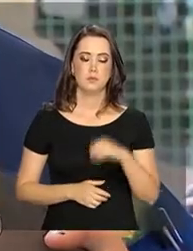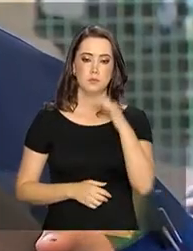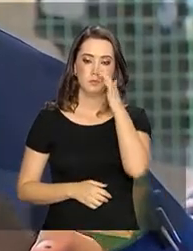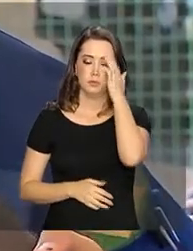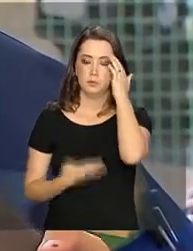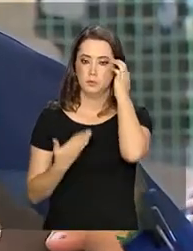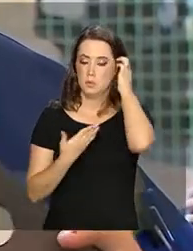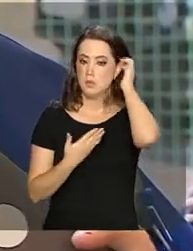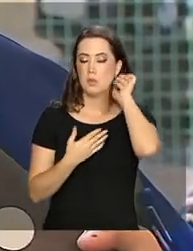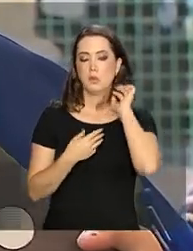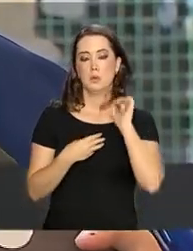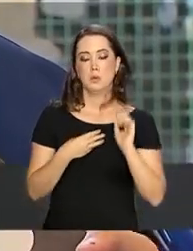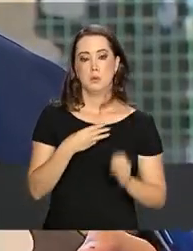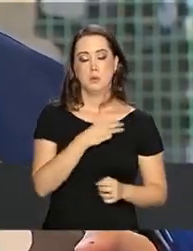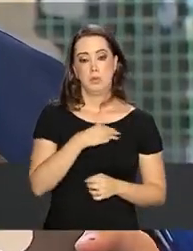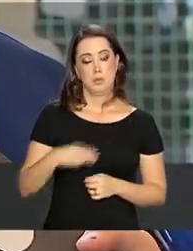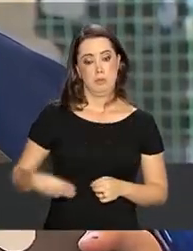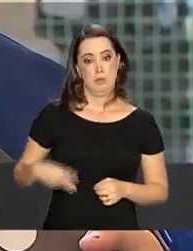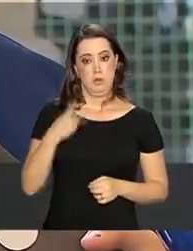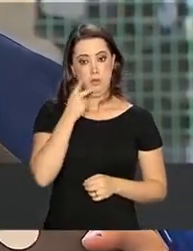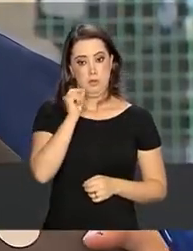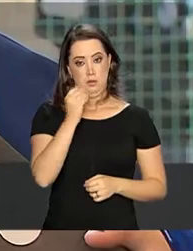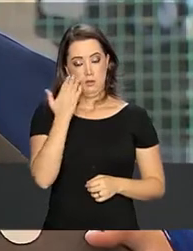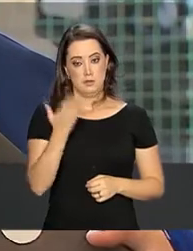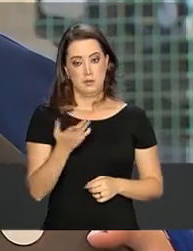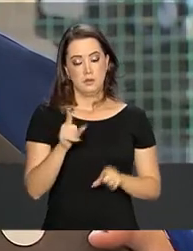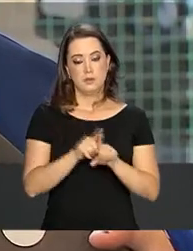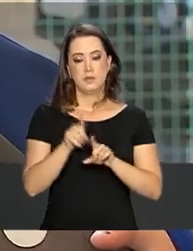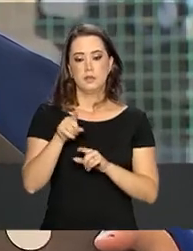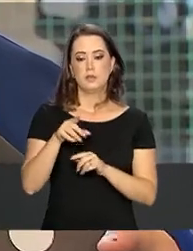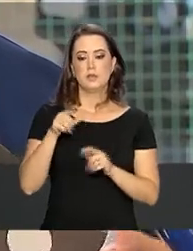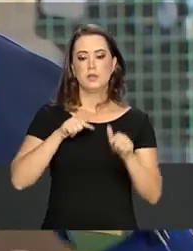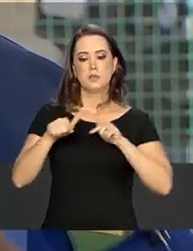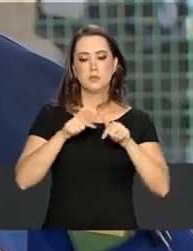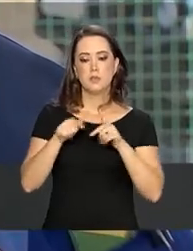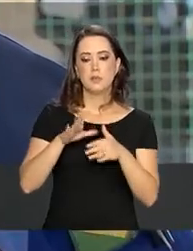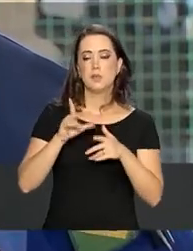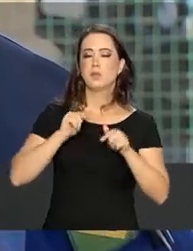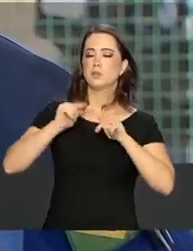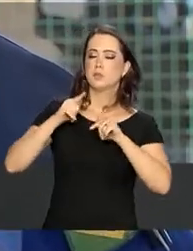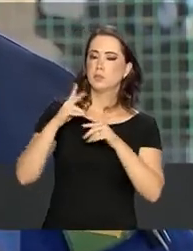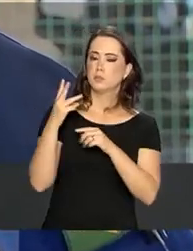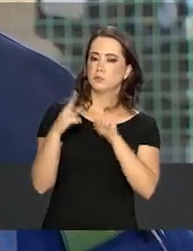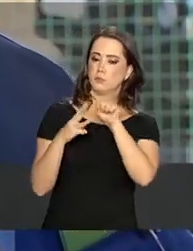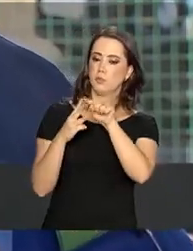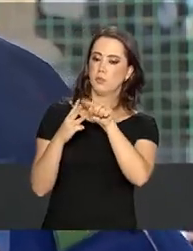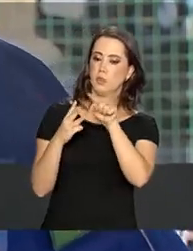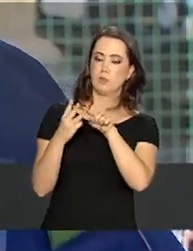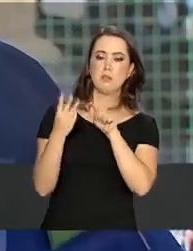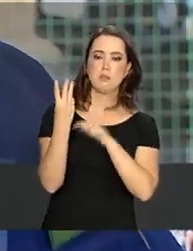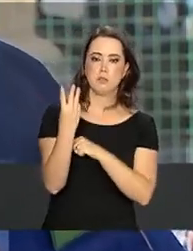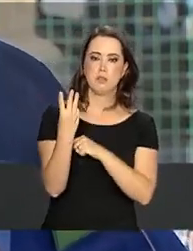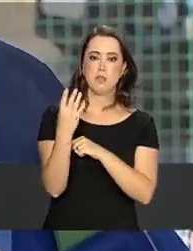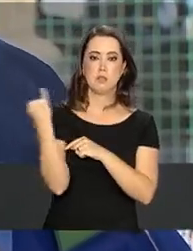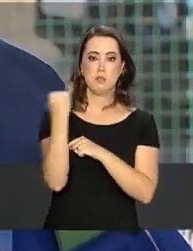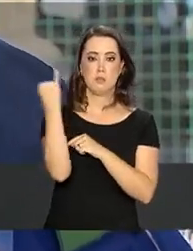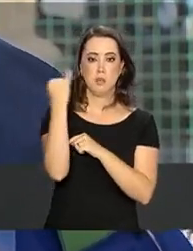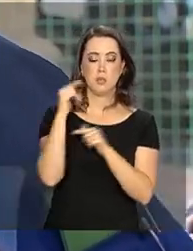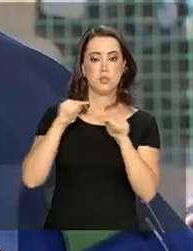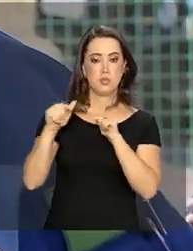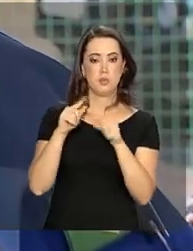O Ministério trabalha com uma missão e essa missão é composta de três partes. Uma delas é produzir